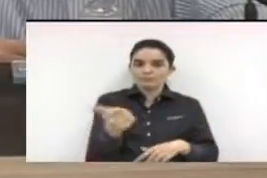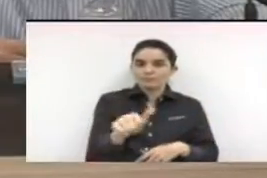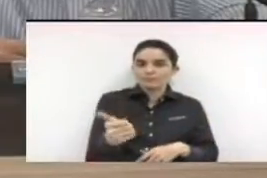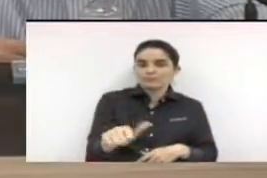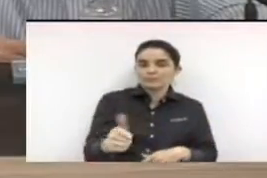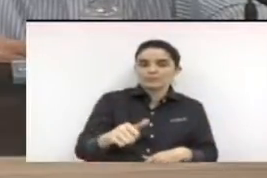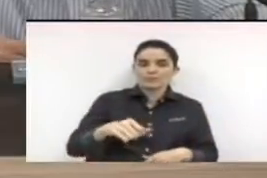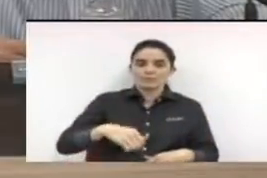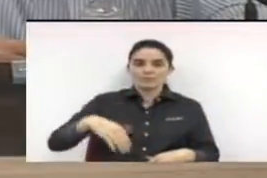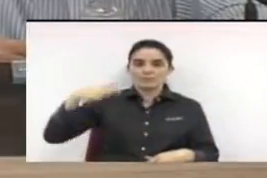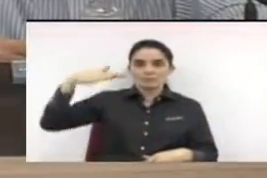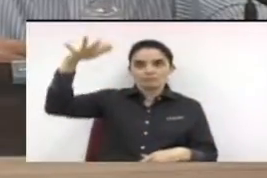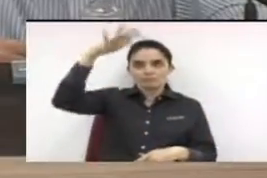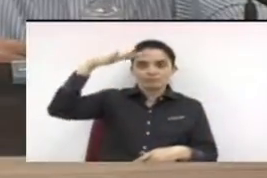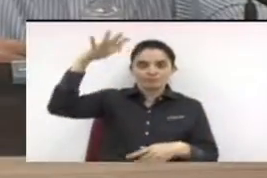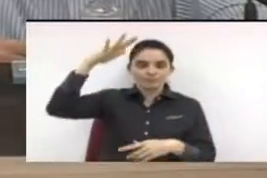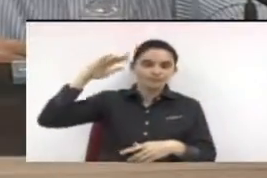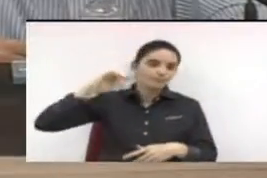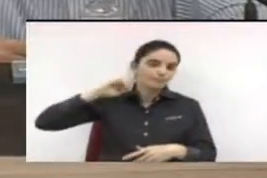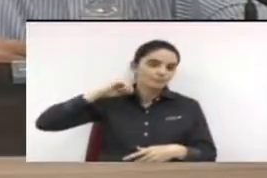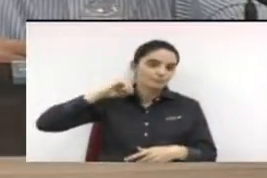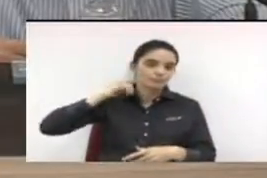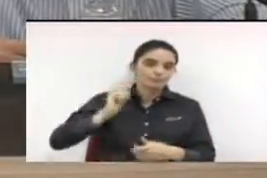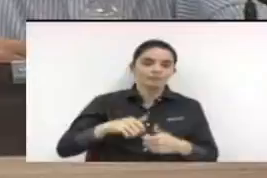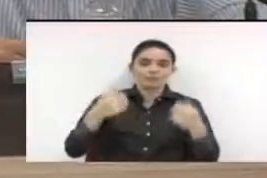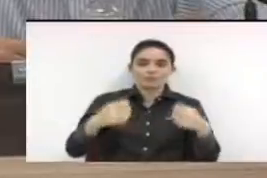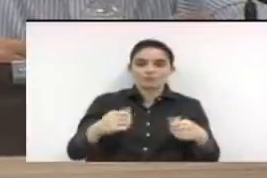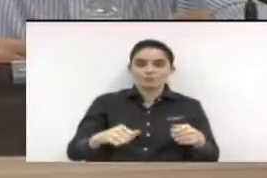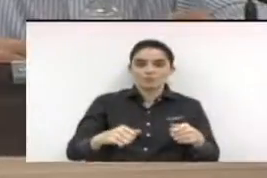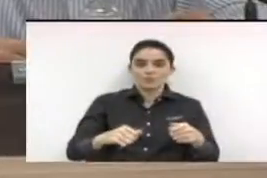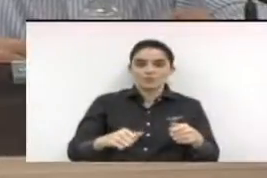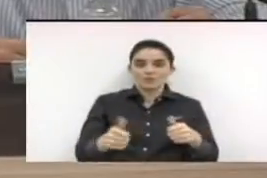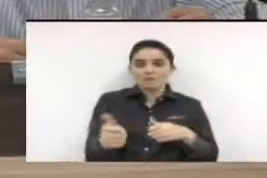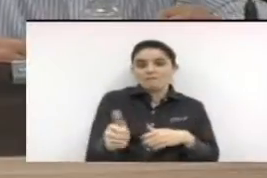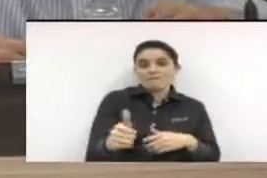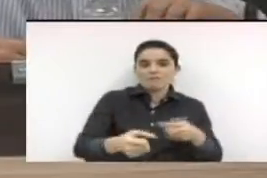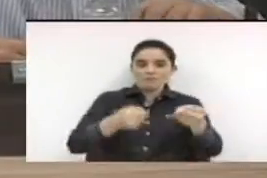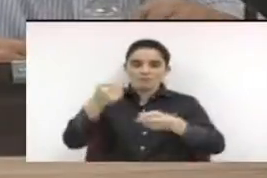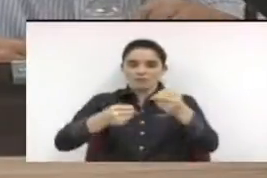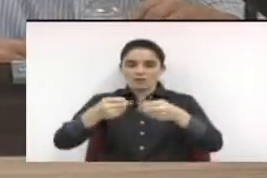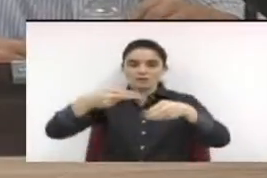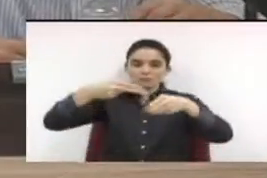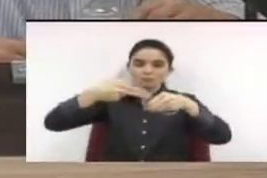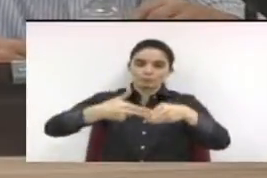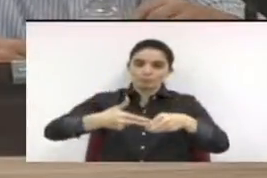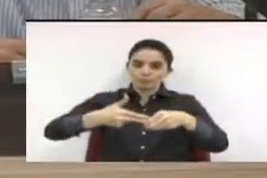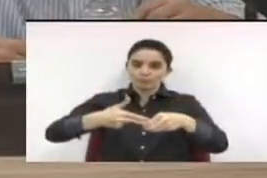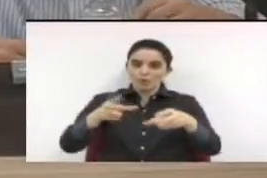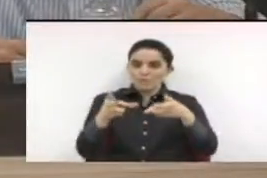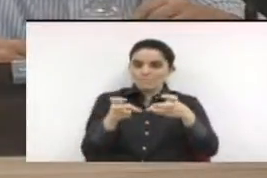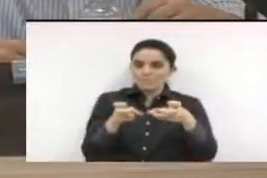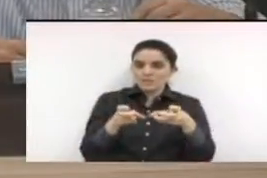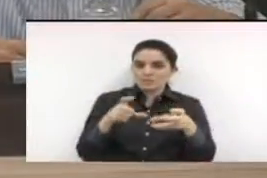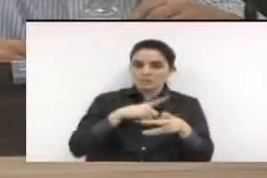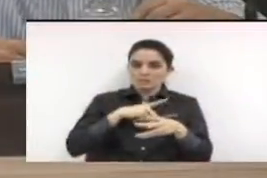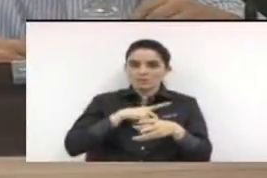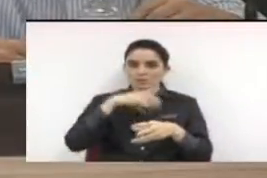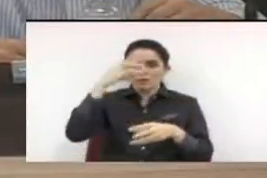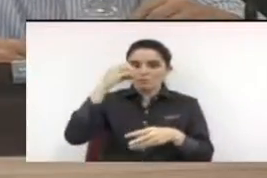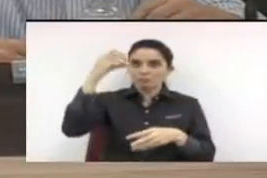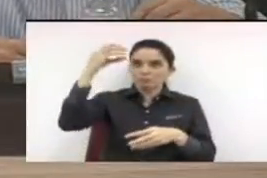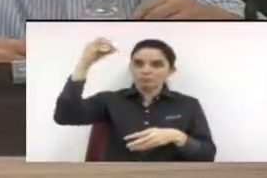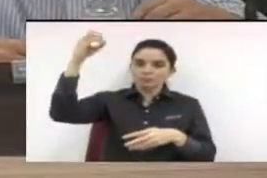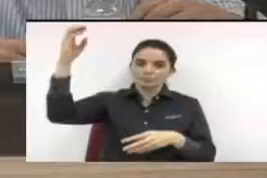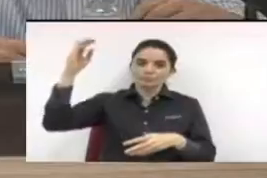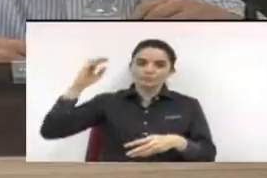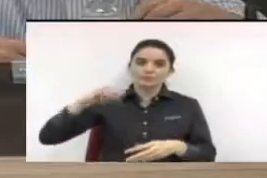atmosférica por meio da avaliação da emissão de fumaça preta de veículos movidos a óleo do e